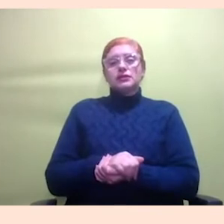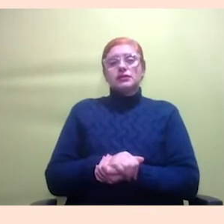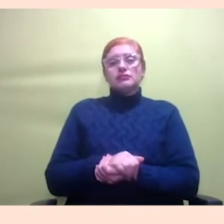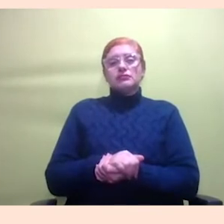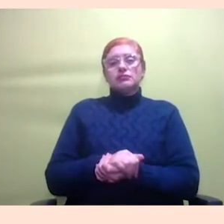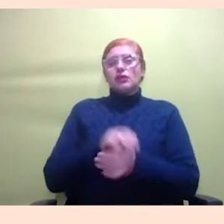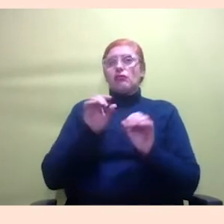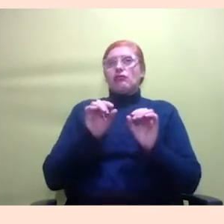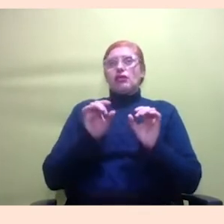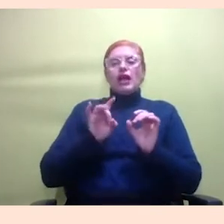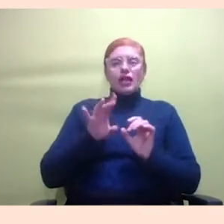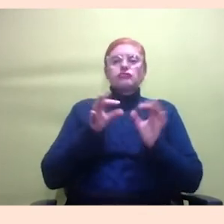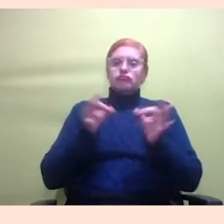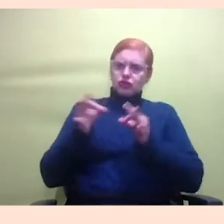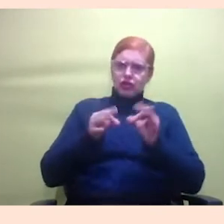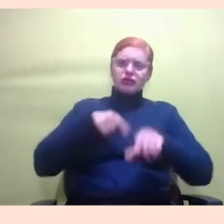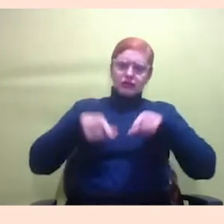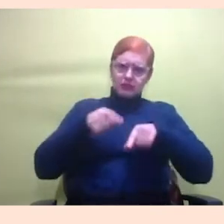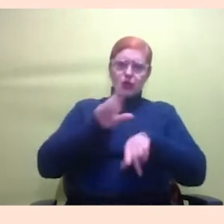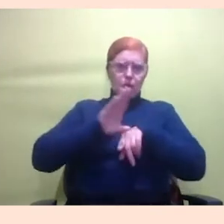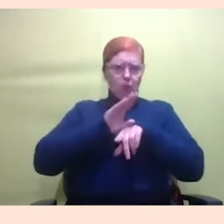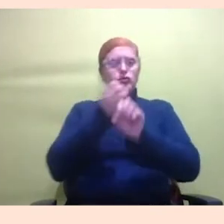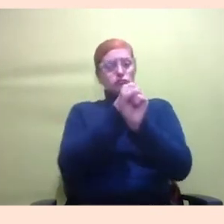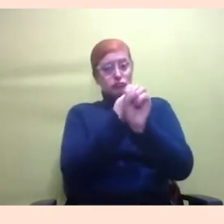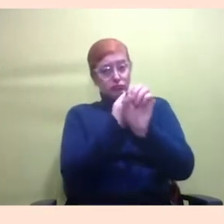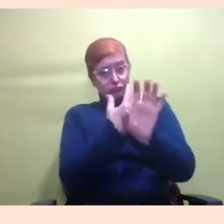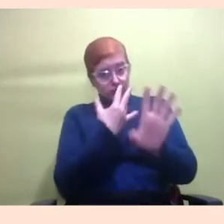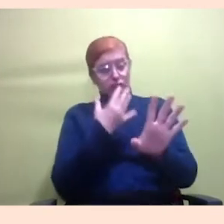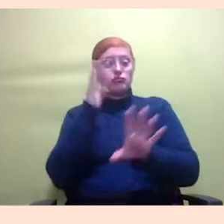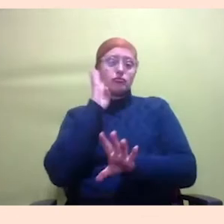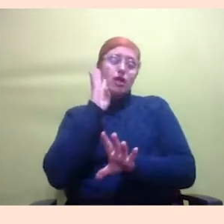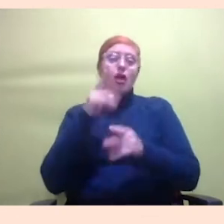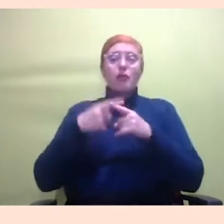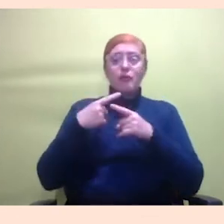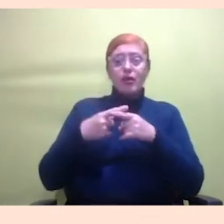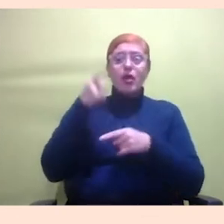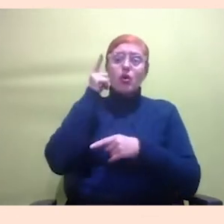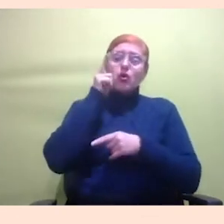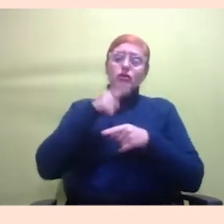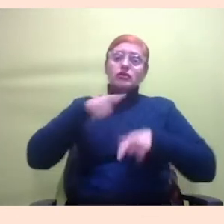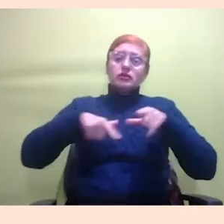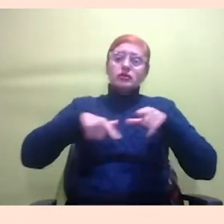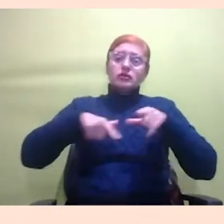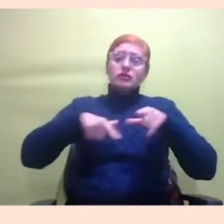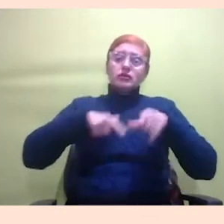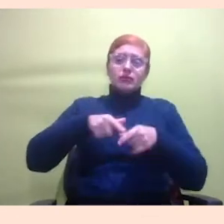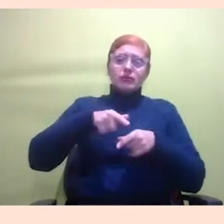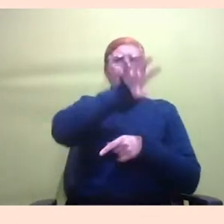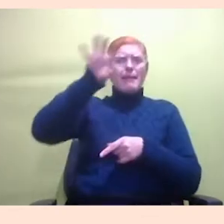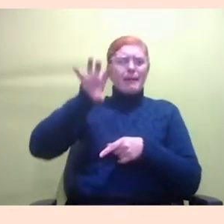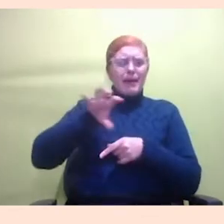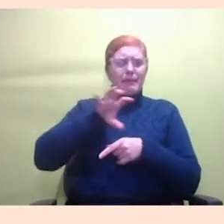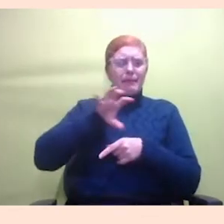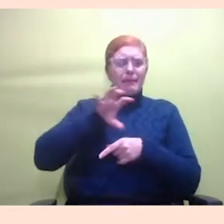atualmente a gente trabalha com cursos EAD, que é bem legal porque a gente consegue trabalhar com várias pessoas de vários lugares e faz essa rede de